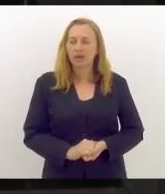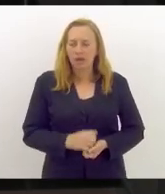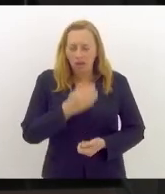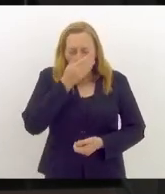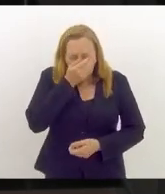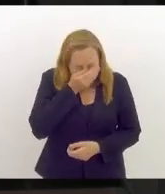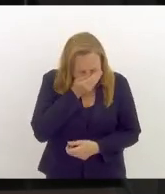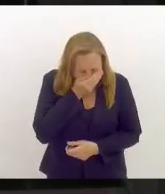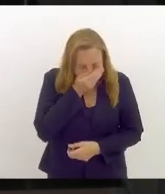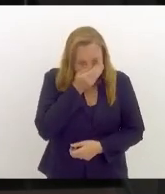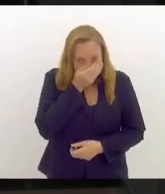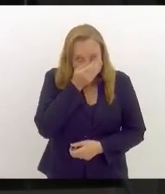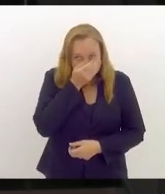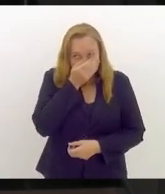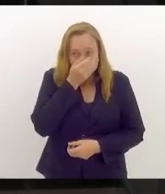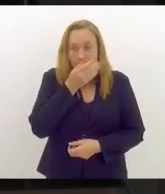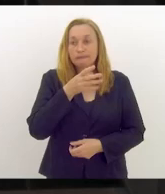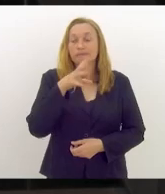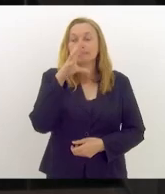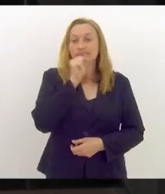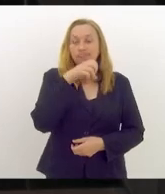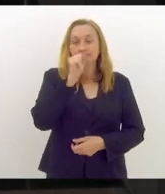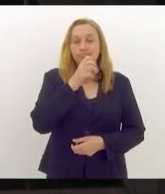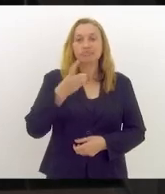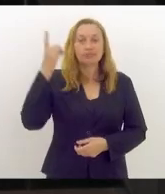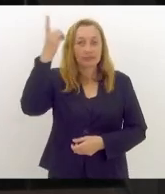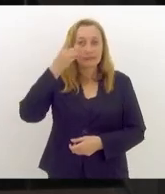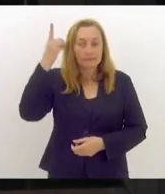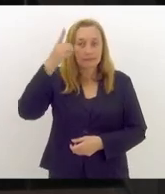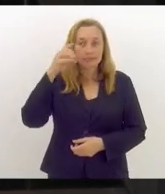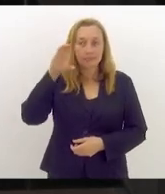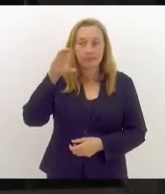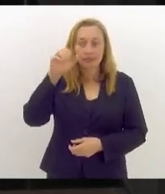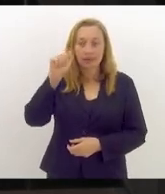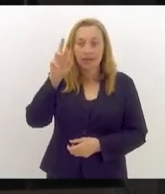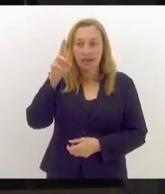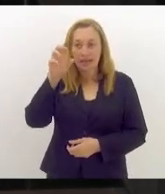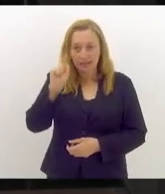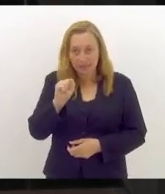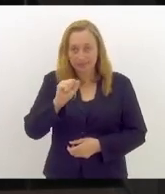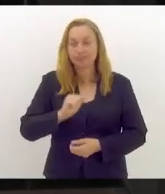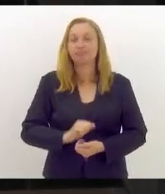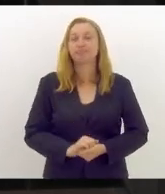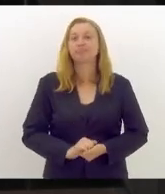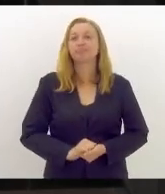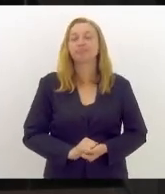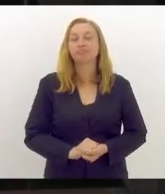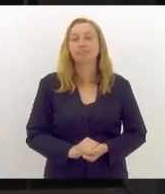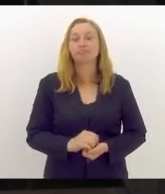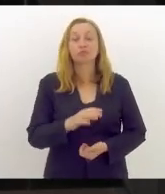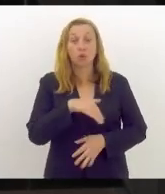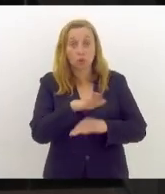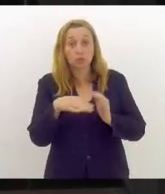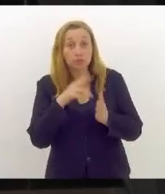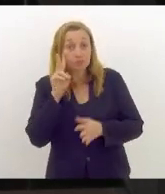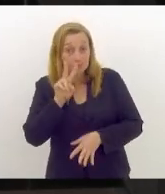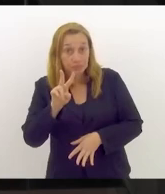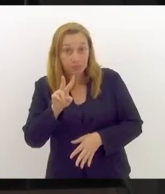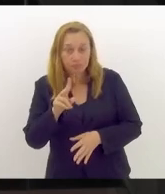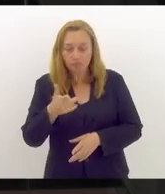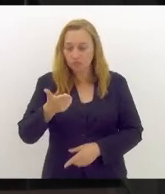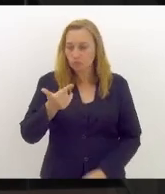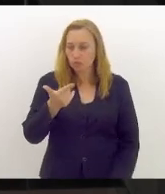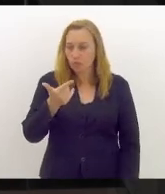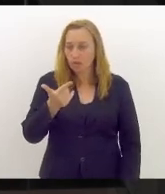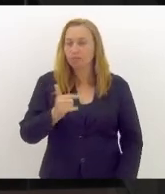sábado, a deputada Carla Zambelli, todo mundo viu, com arma e empunho,